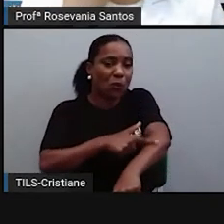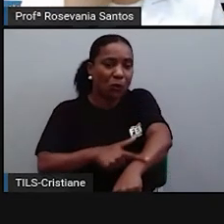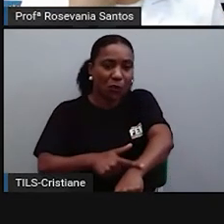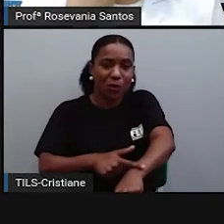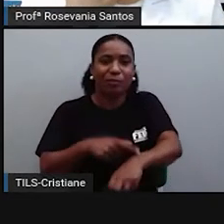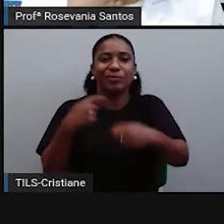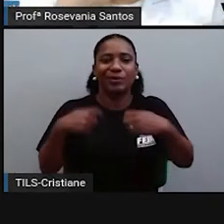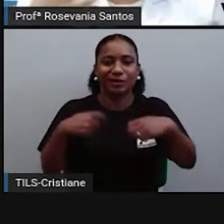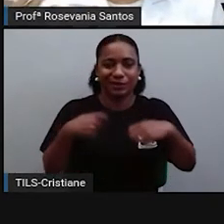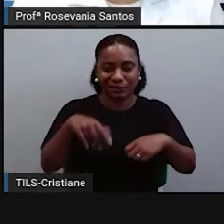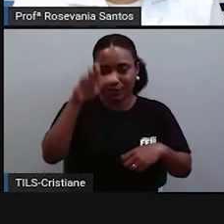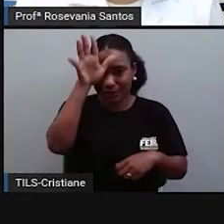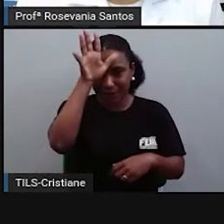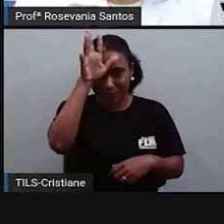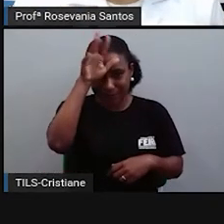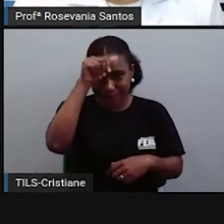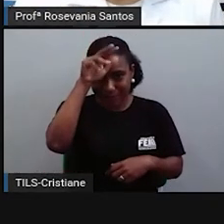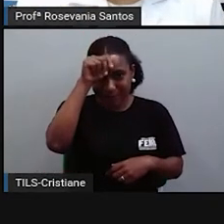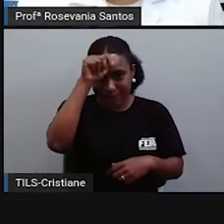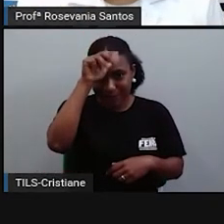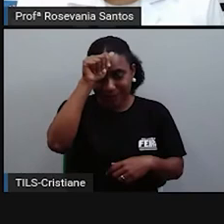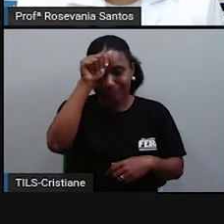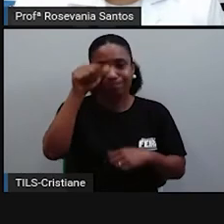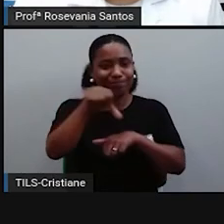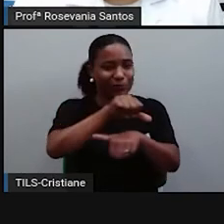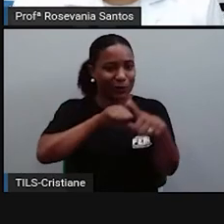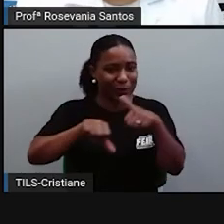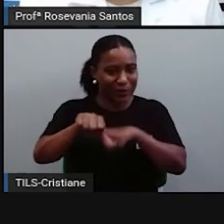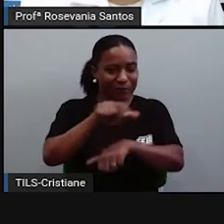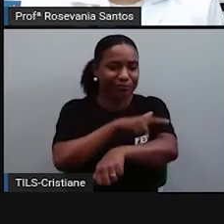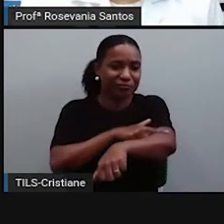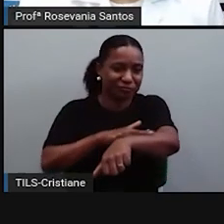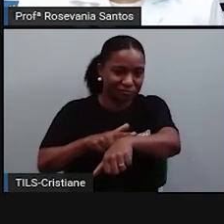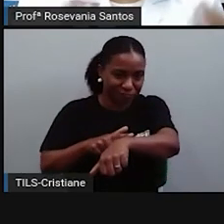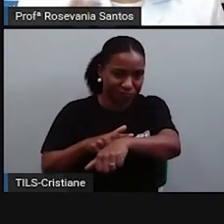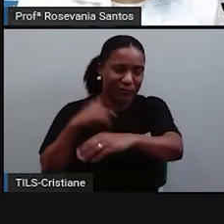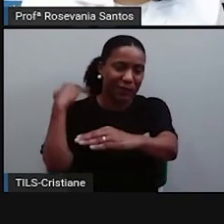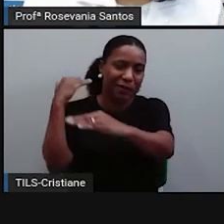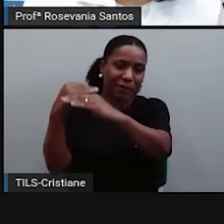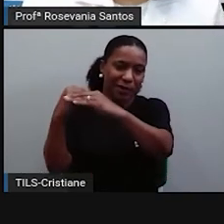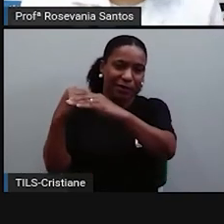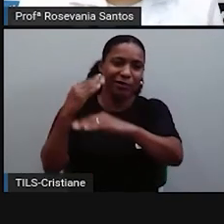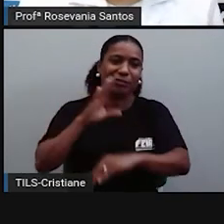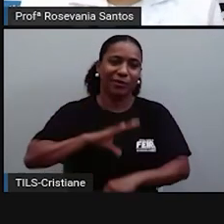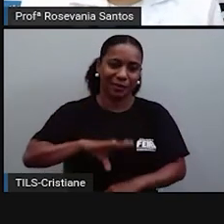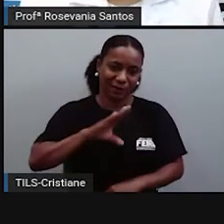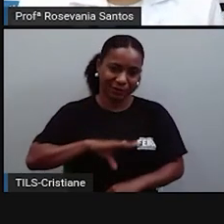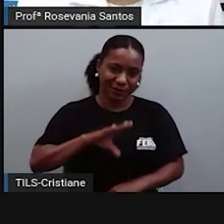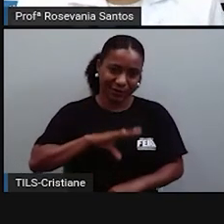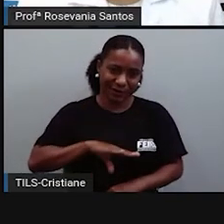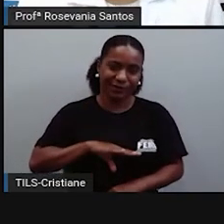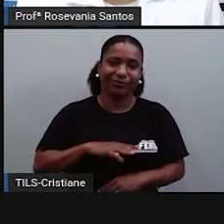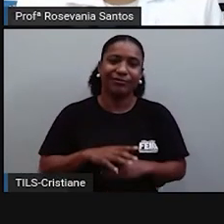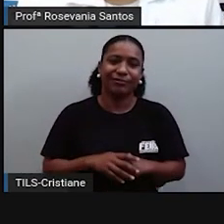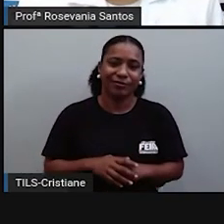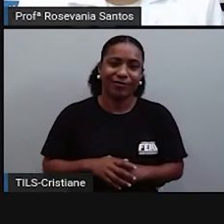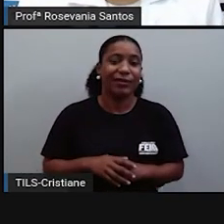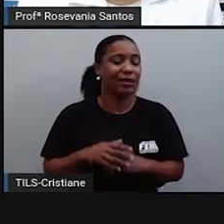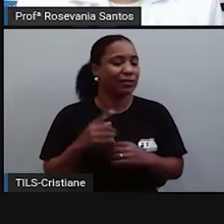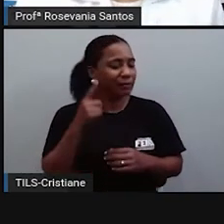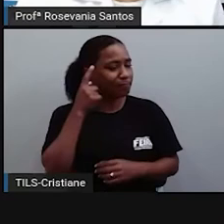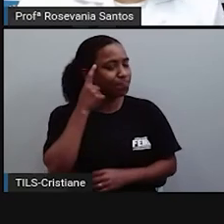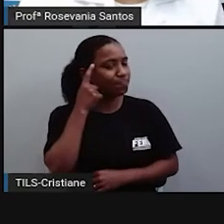sociedade exigia um comportamento diferente. Os índios também vão ser quadrados. Então, o que eles